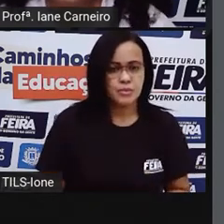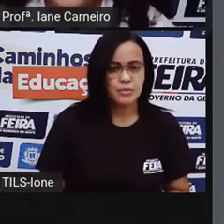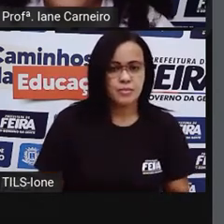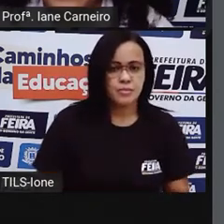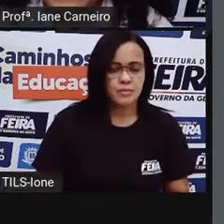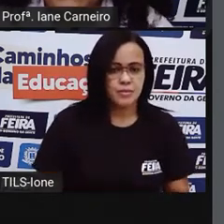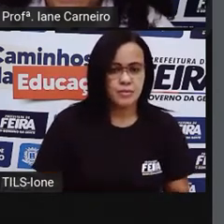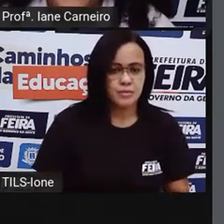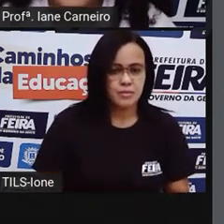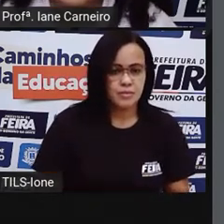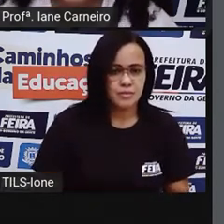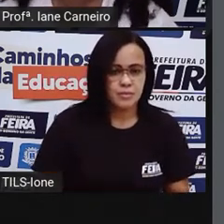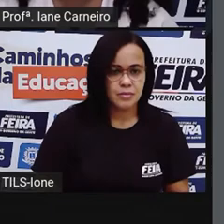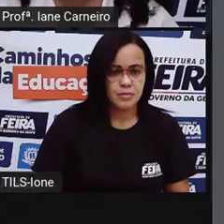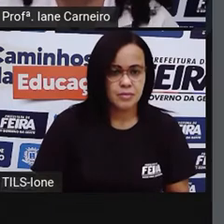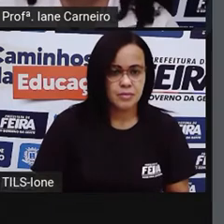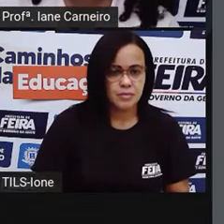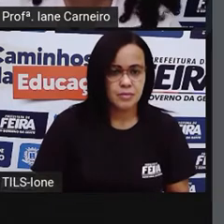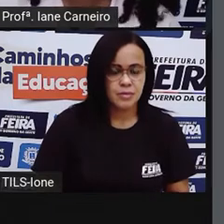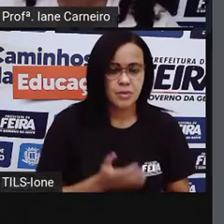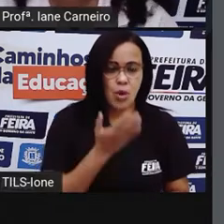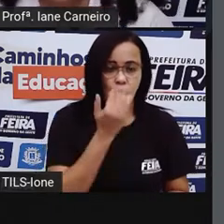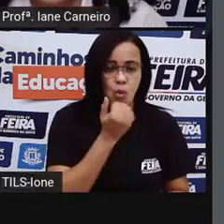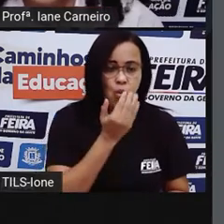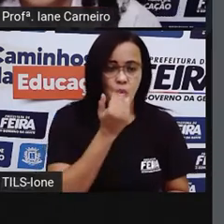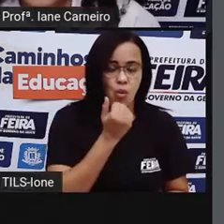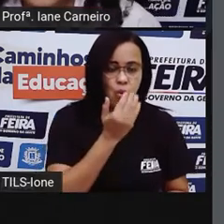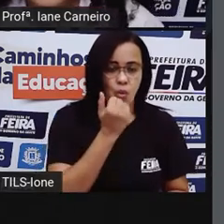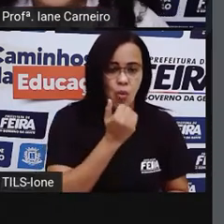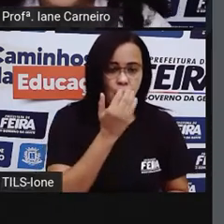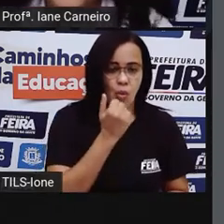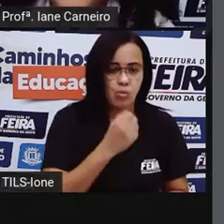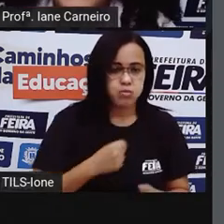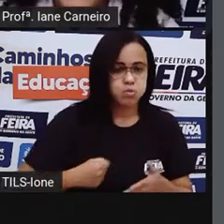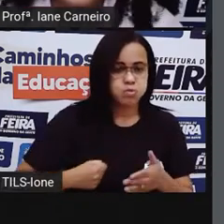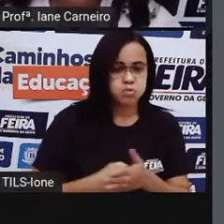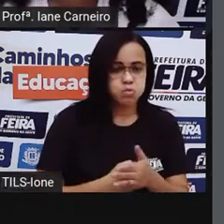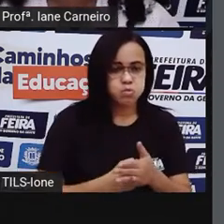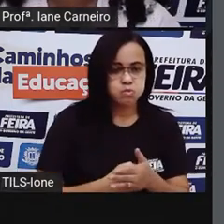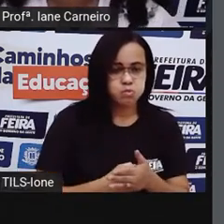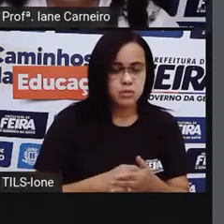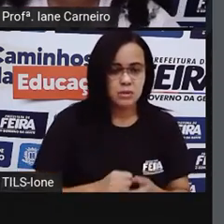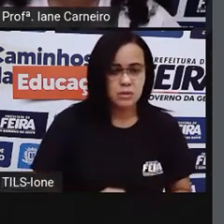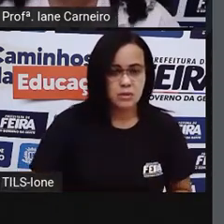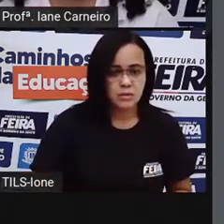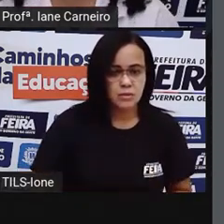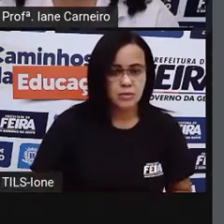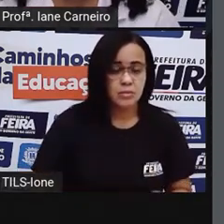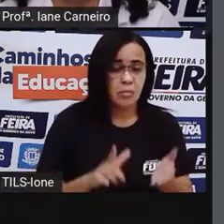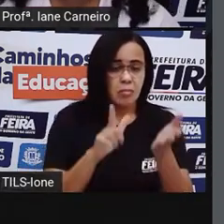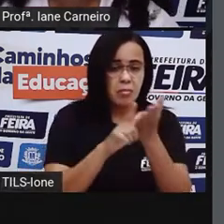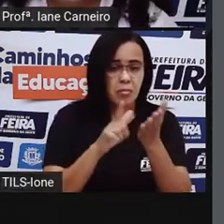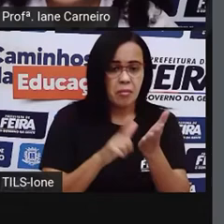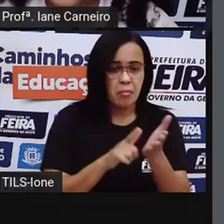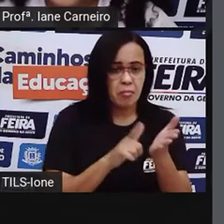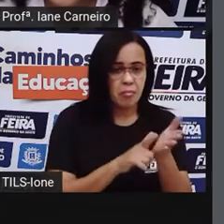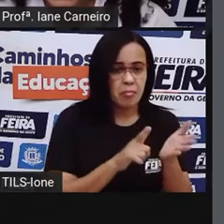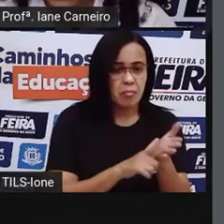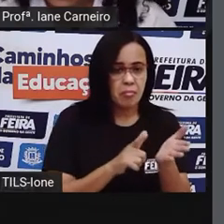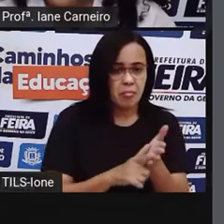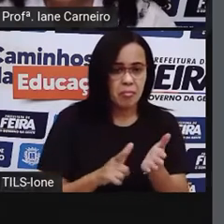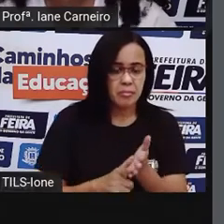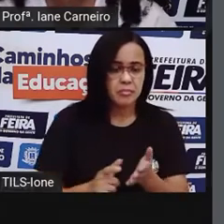Encheram bem a barriga, roendo aqui, além, um banquete de papel. É mesmo o que lhes